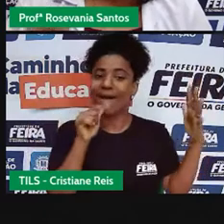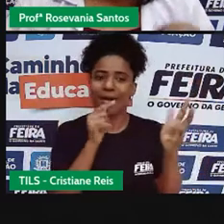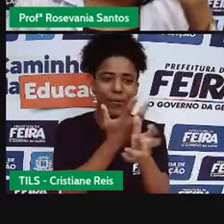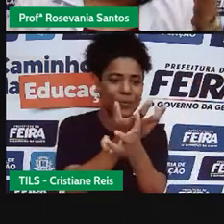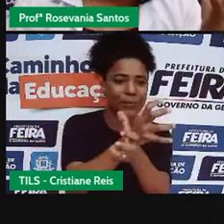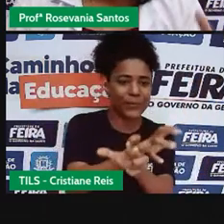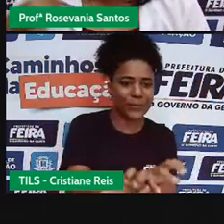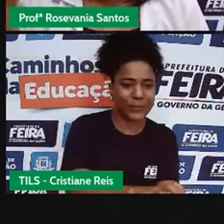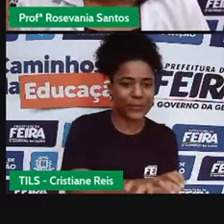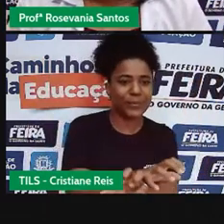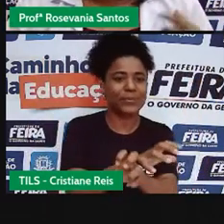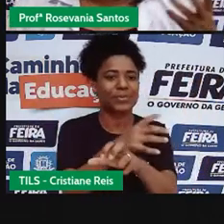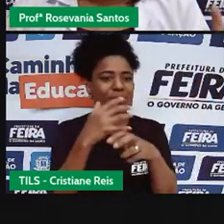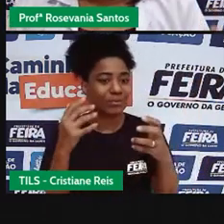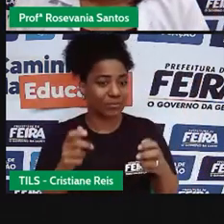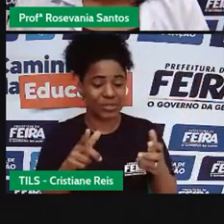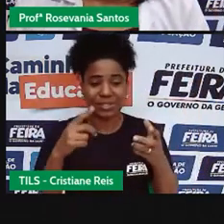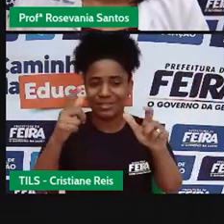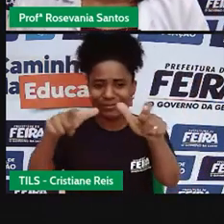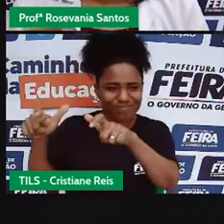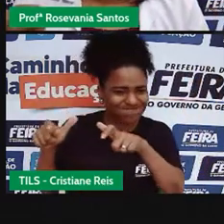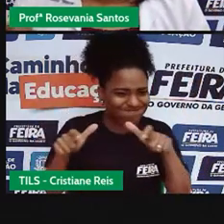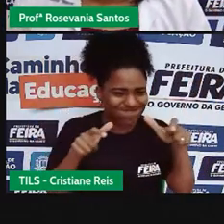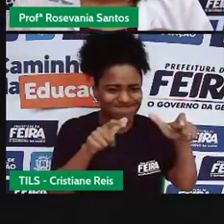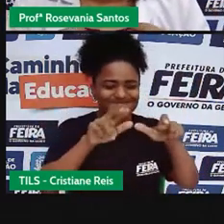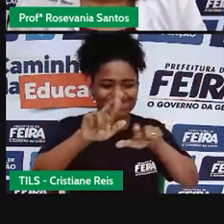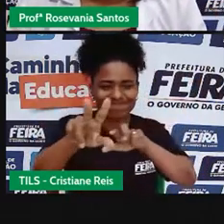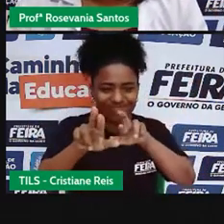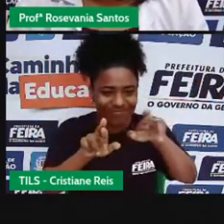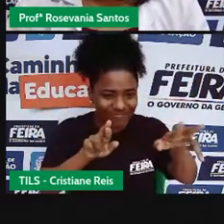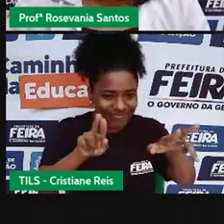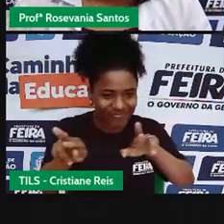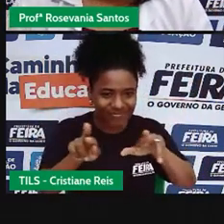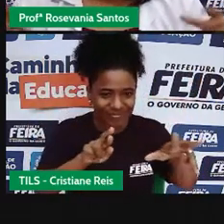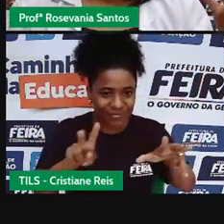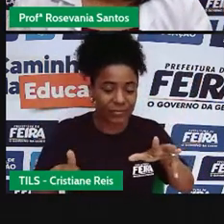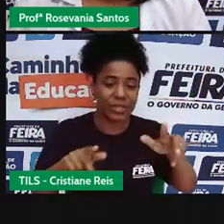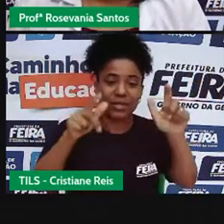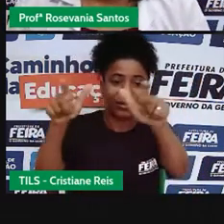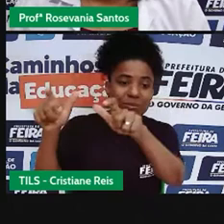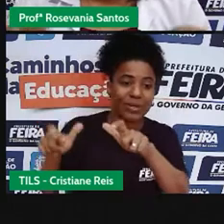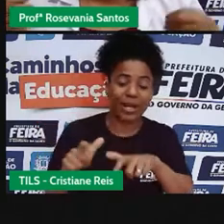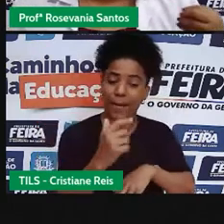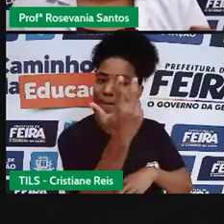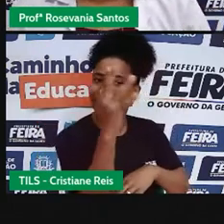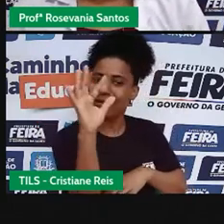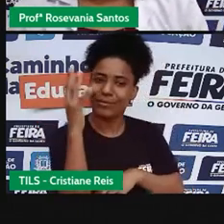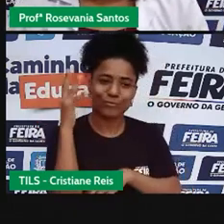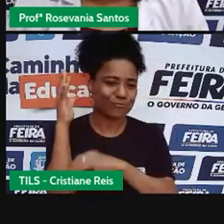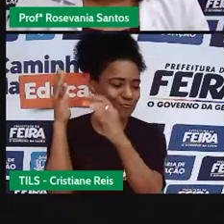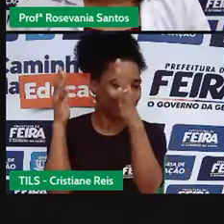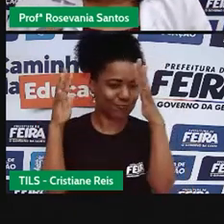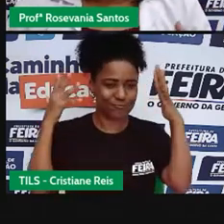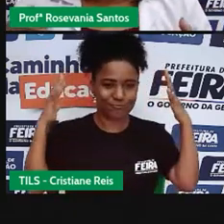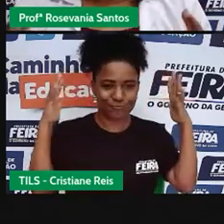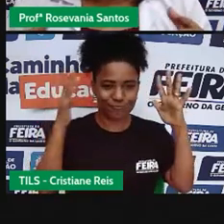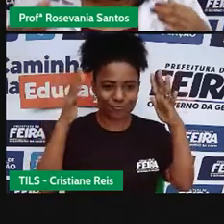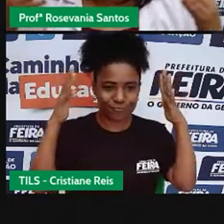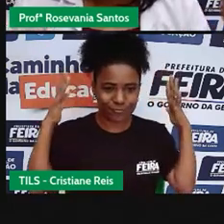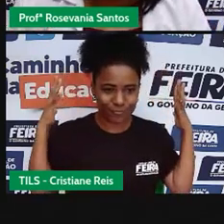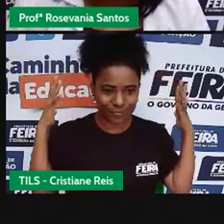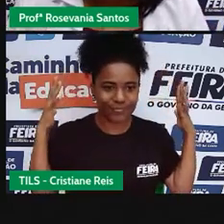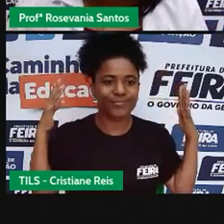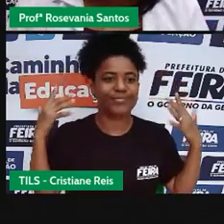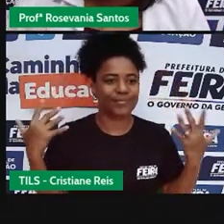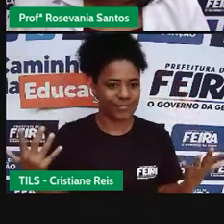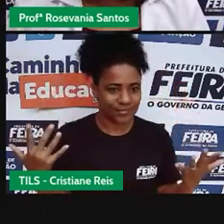onde você vai encontrar cacto, tá cheio, né, meu carinho, né? Área onde você vai encontrar a mapa atlântica, cheio lá de árvores, né, no